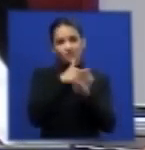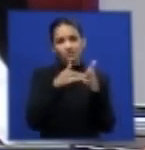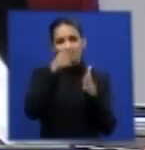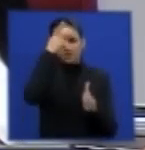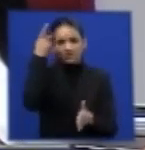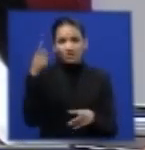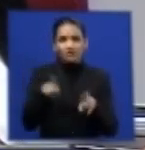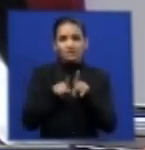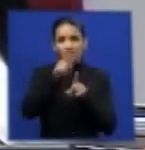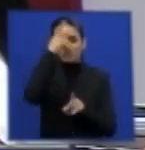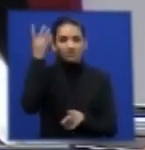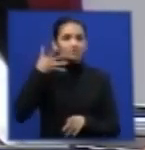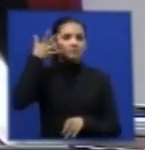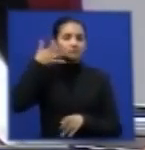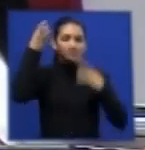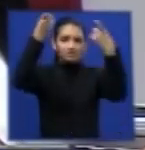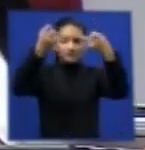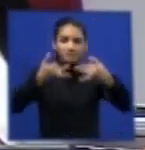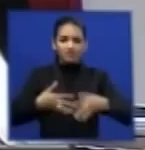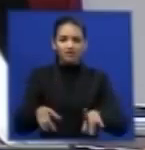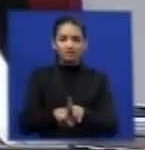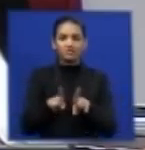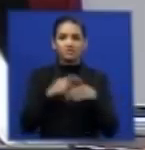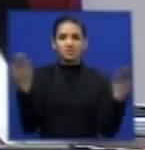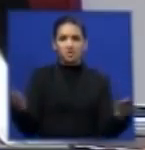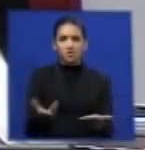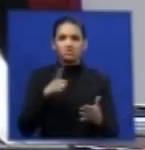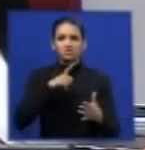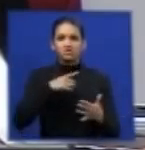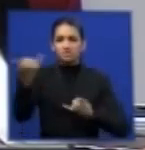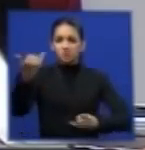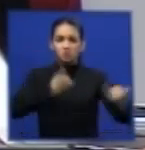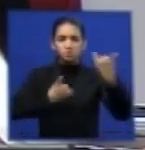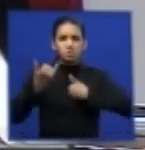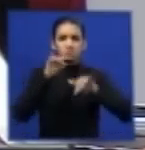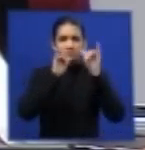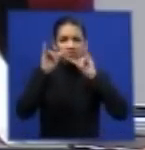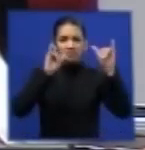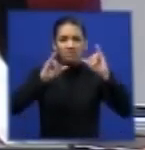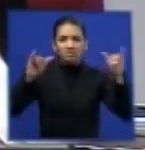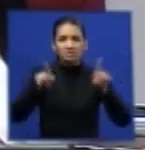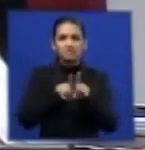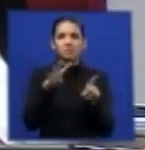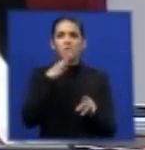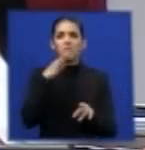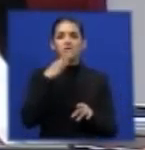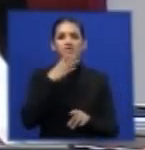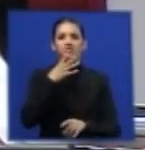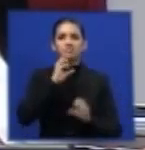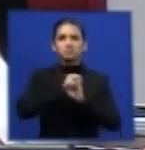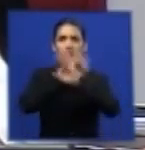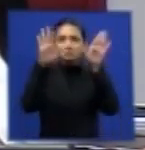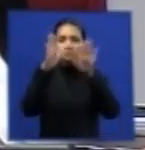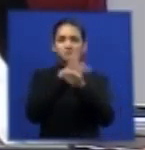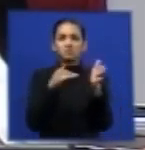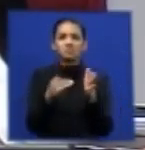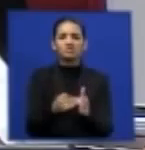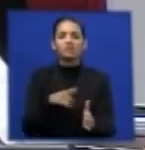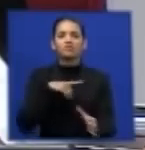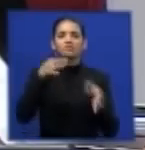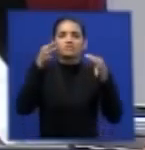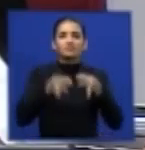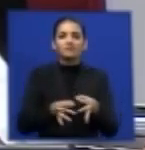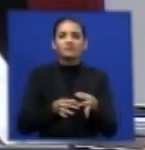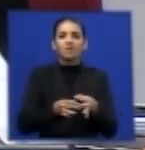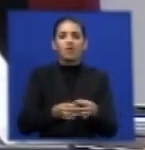que trouxeram a este Supremo Tribunal Federal informações conhecimentos esclarecimentos que certamente muito nos